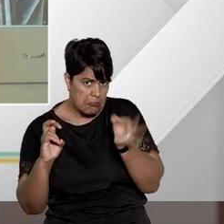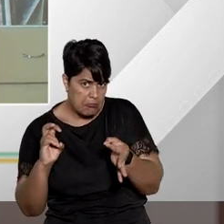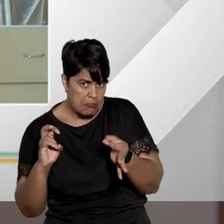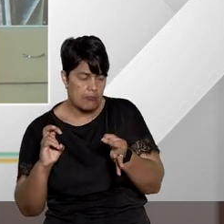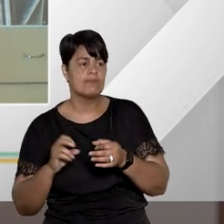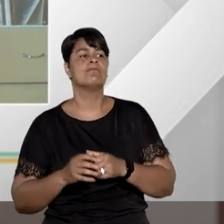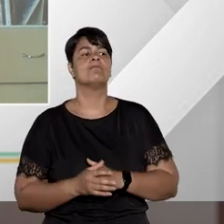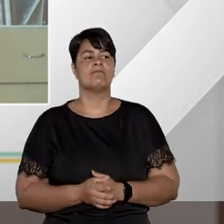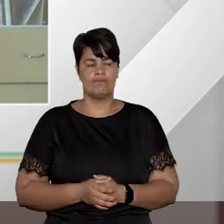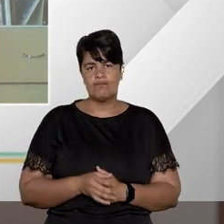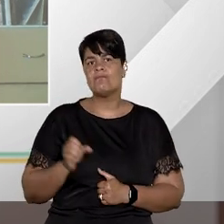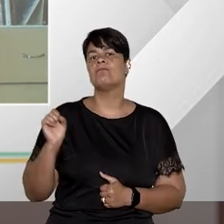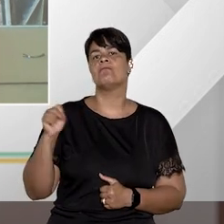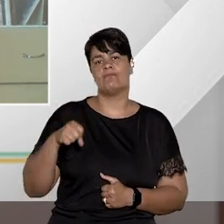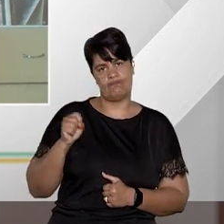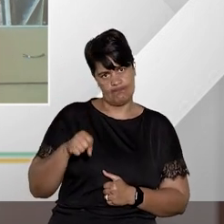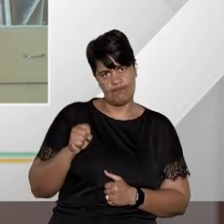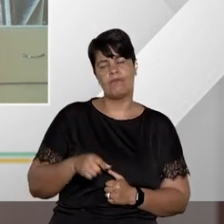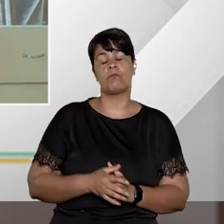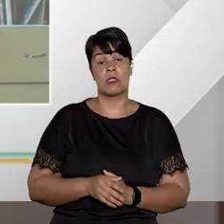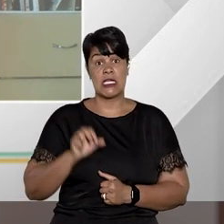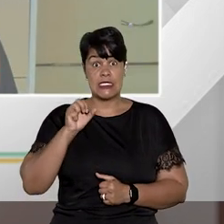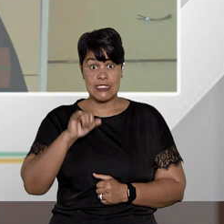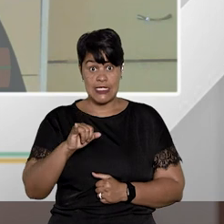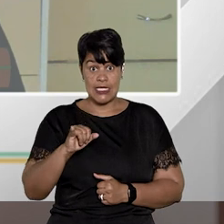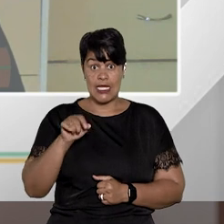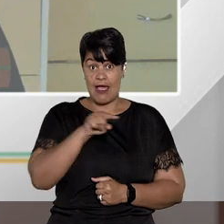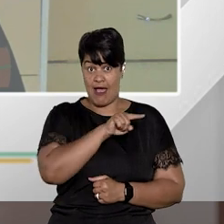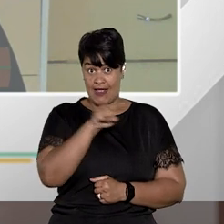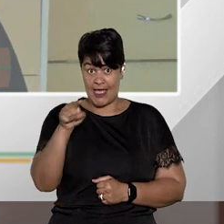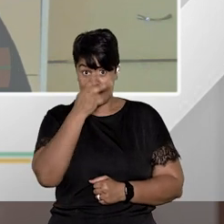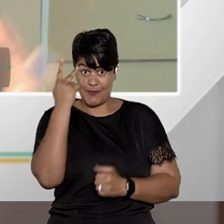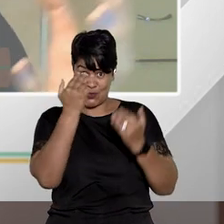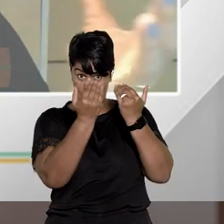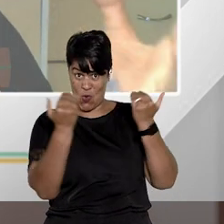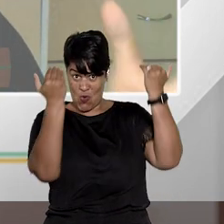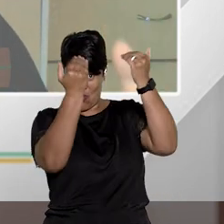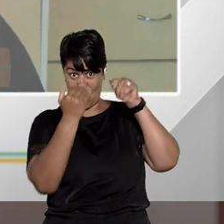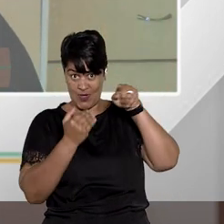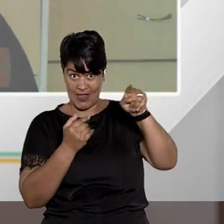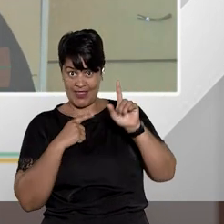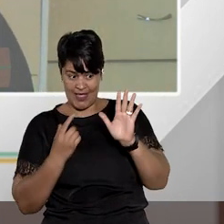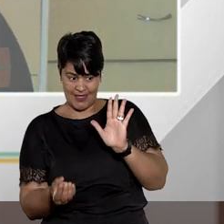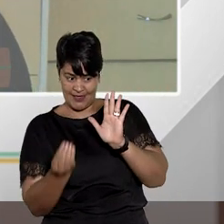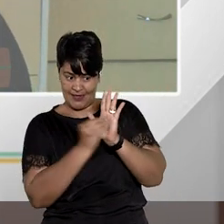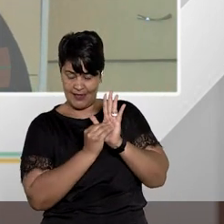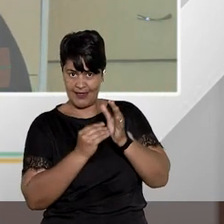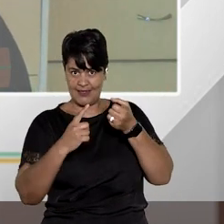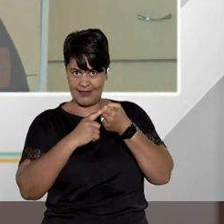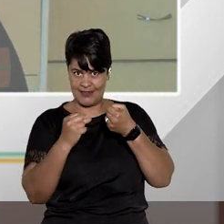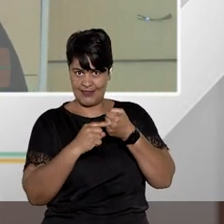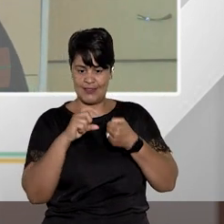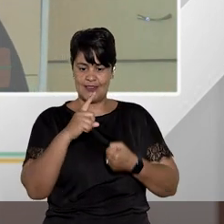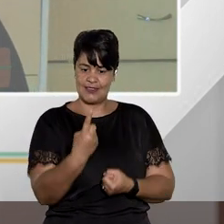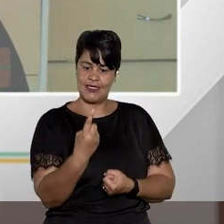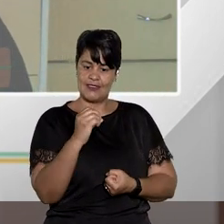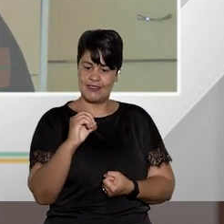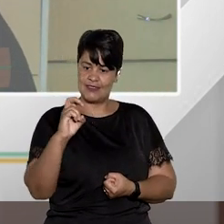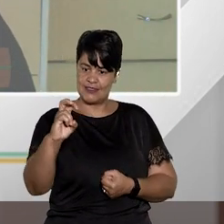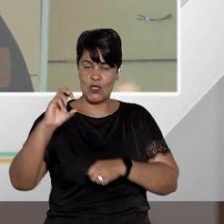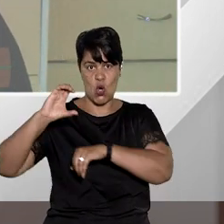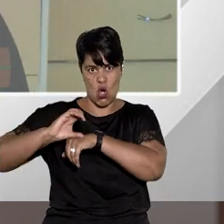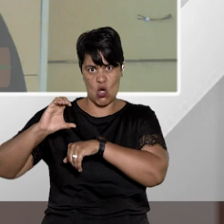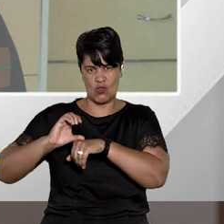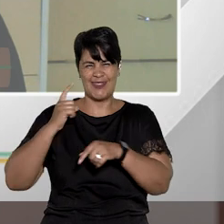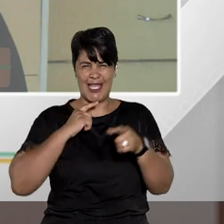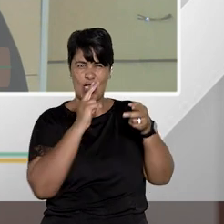prerrogativa de função, então, quando uma daquelas pessoas, aquelas autoridades que estão previstas no artigo 105 da Constituição